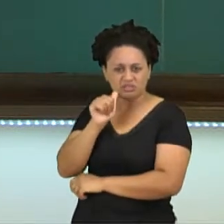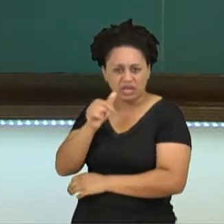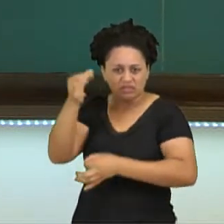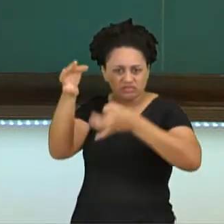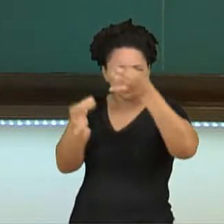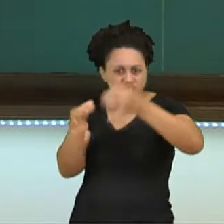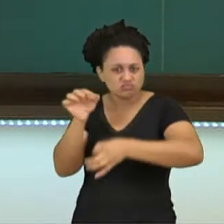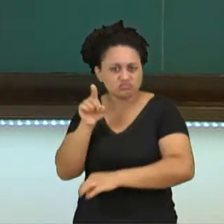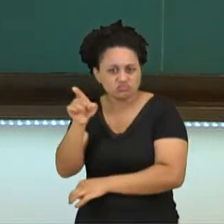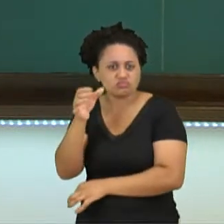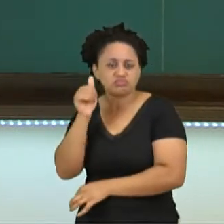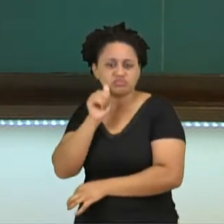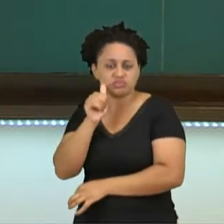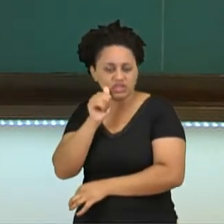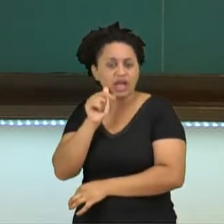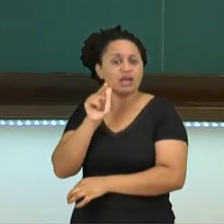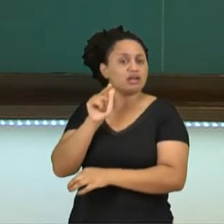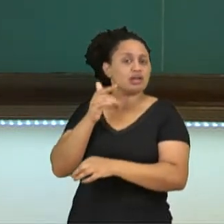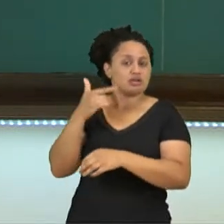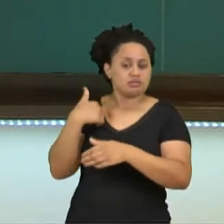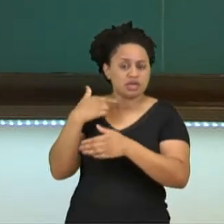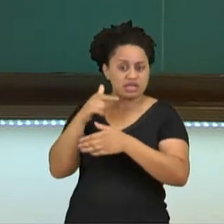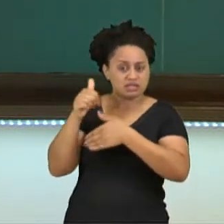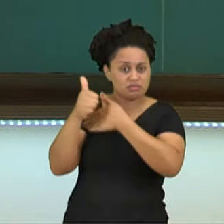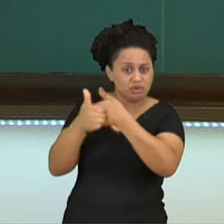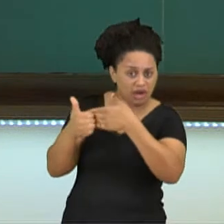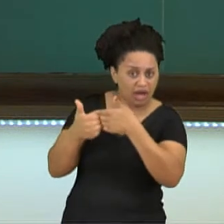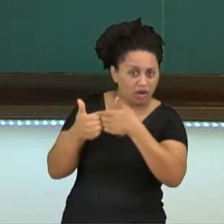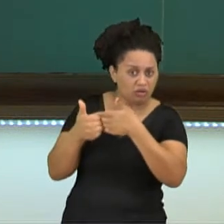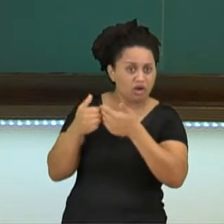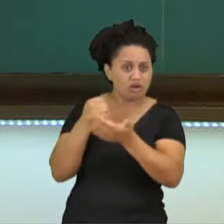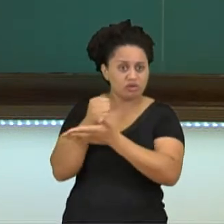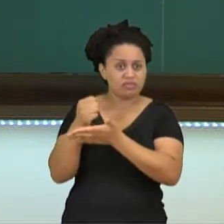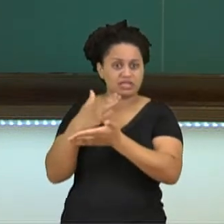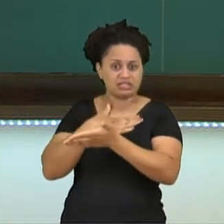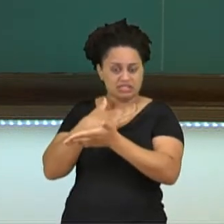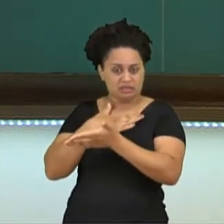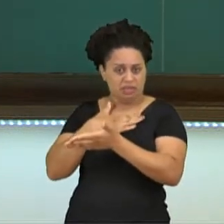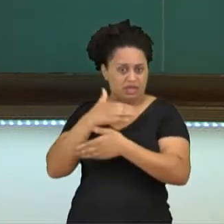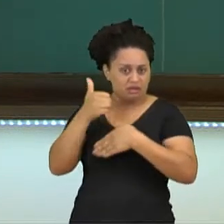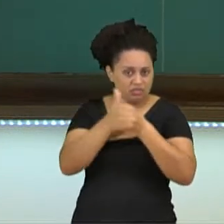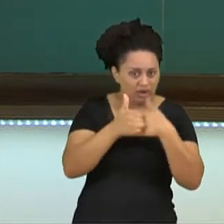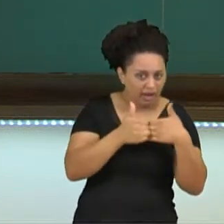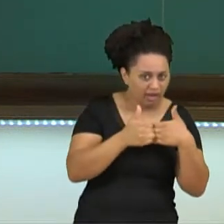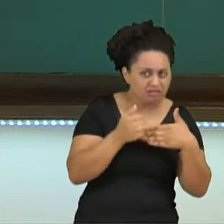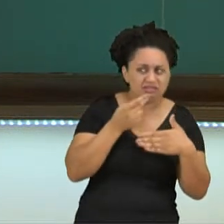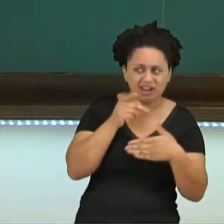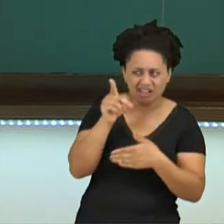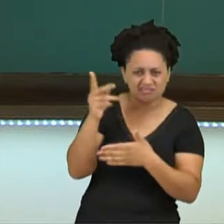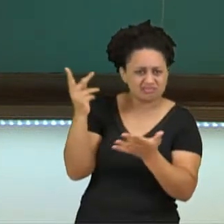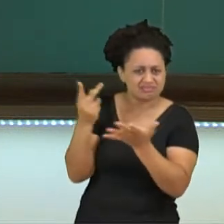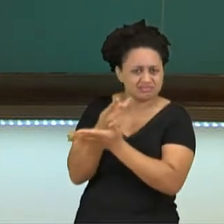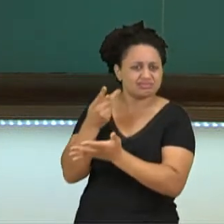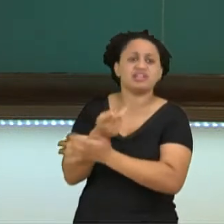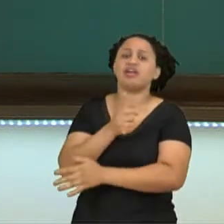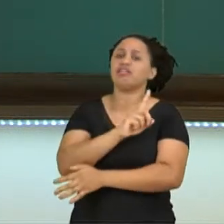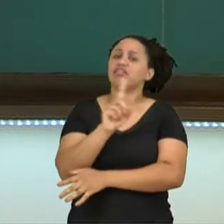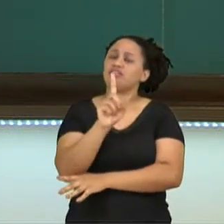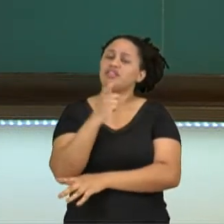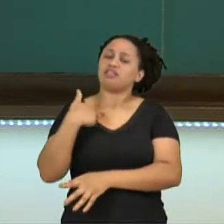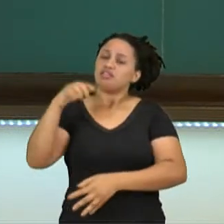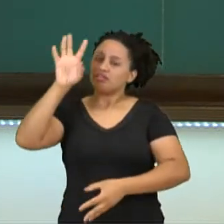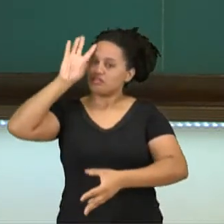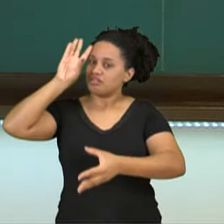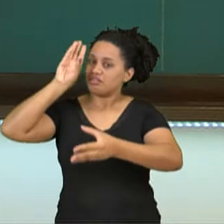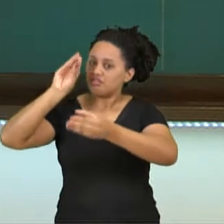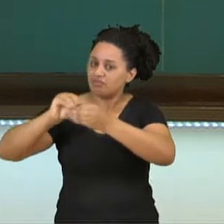perceber essa moral a partir da minha moral e dizer que ela está errada. Eu vou compreender essa moral, eu vou